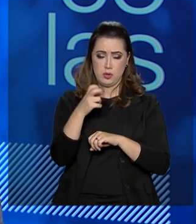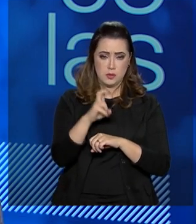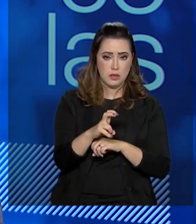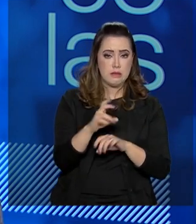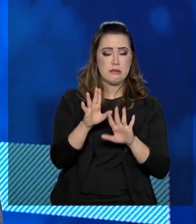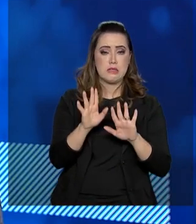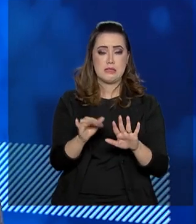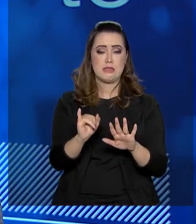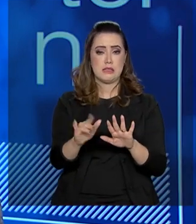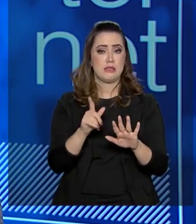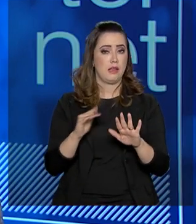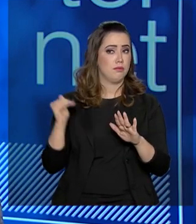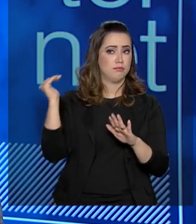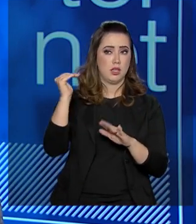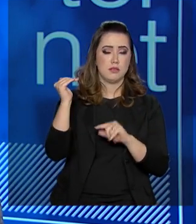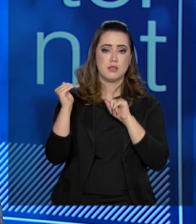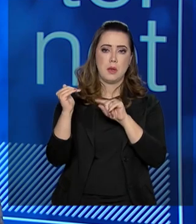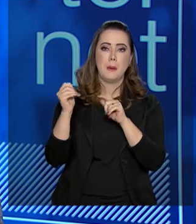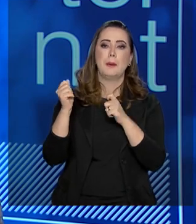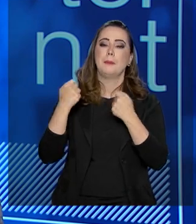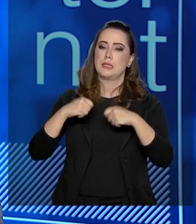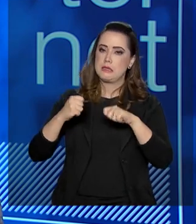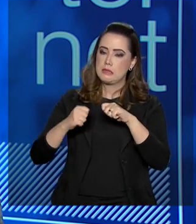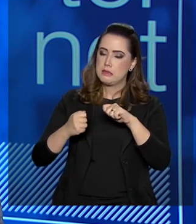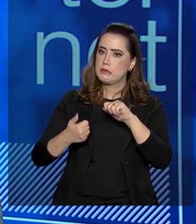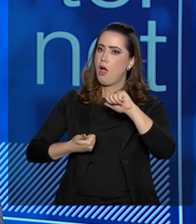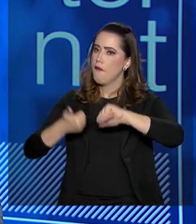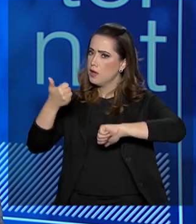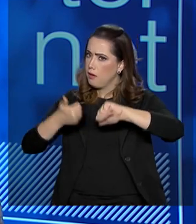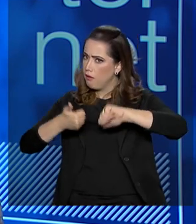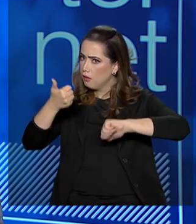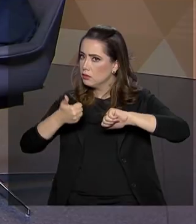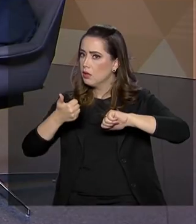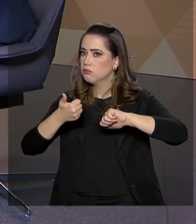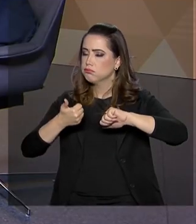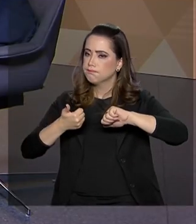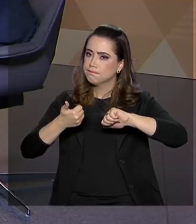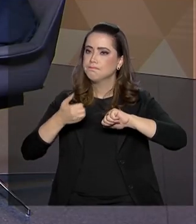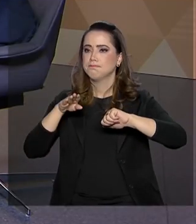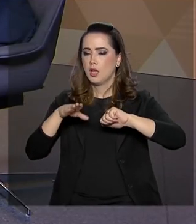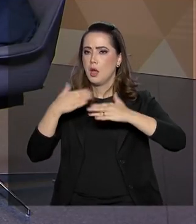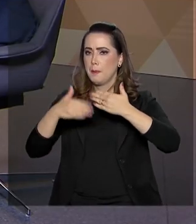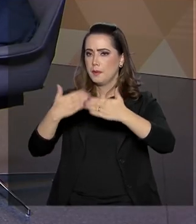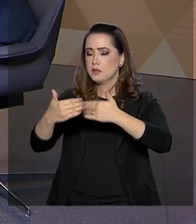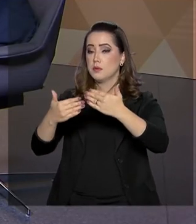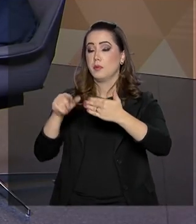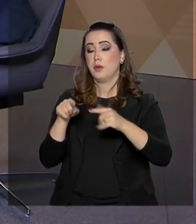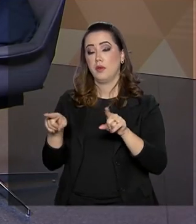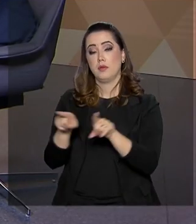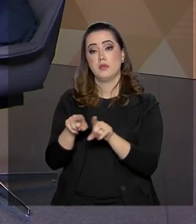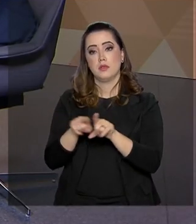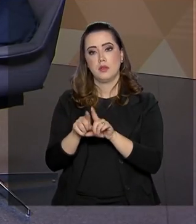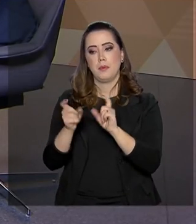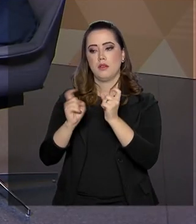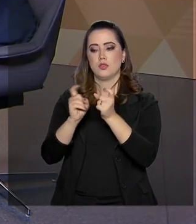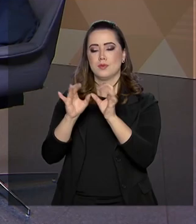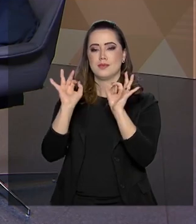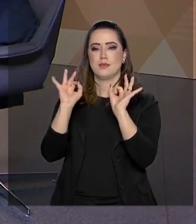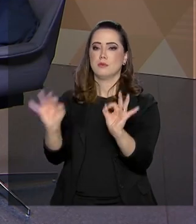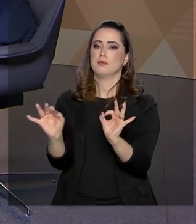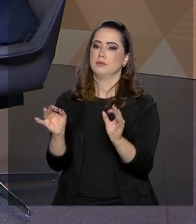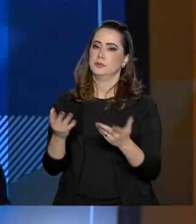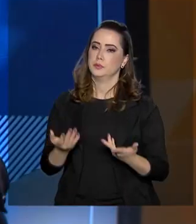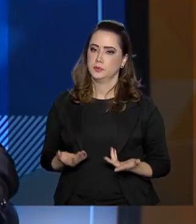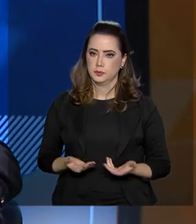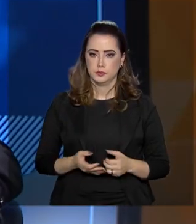houver, acima de tudo, métrica, desempenho, pelo desempenho e também uma gestão qualificada.